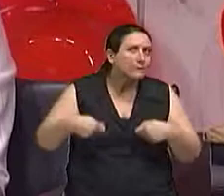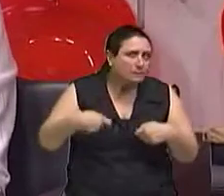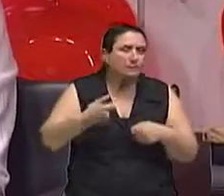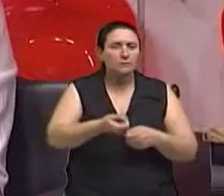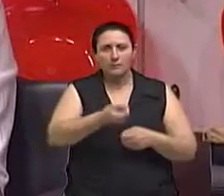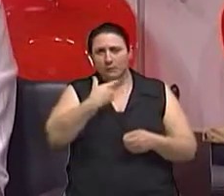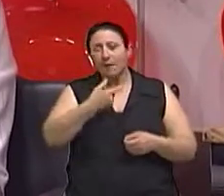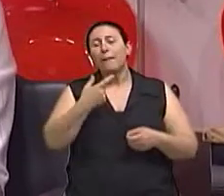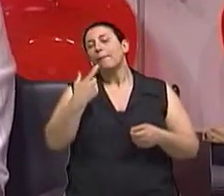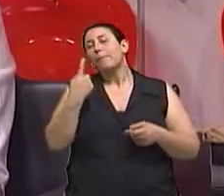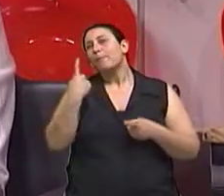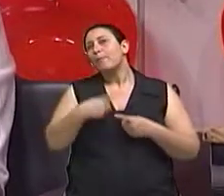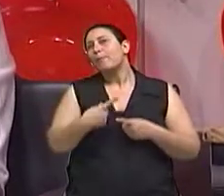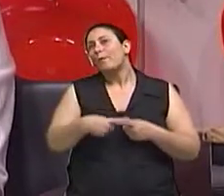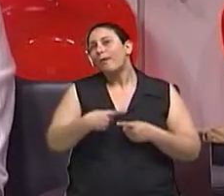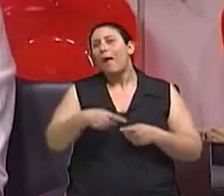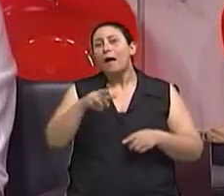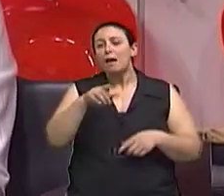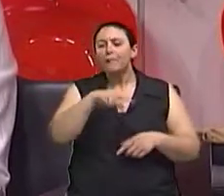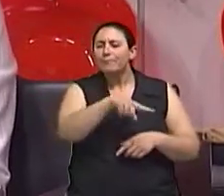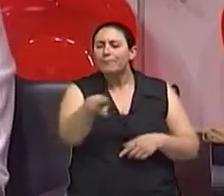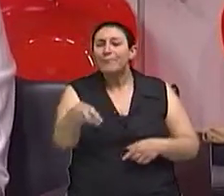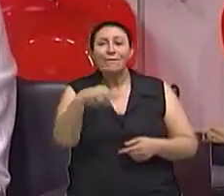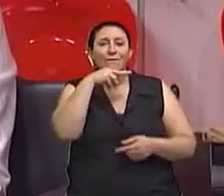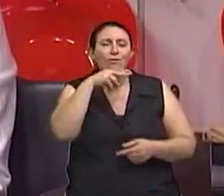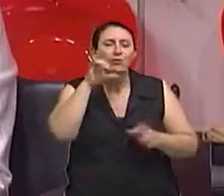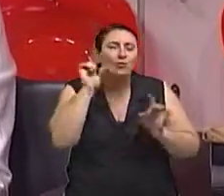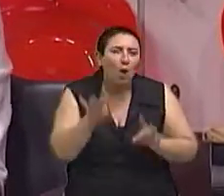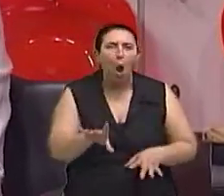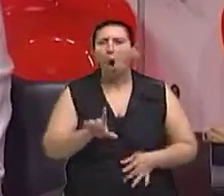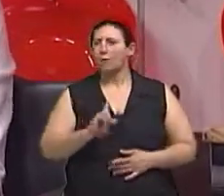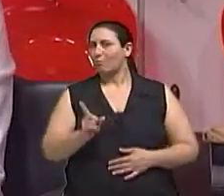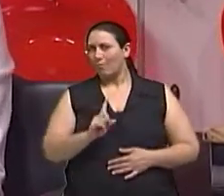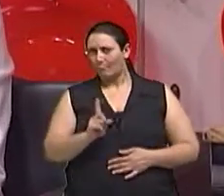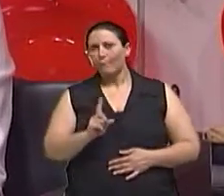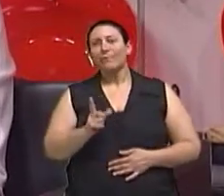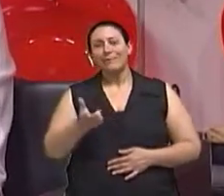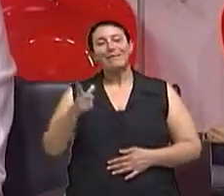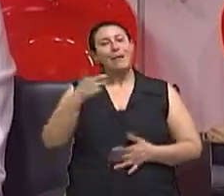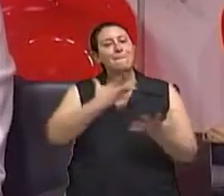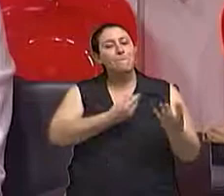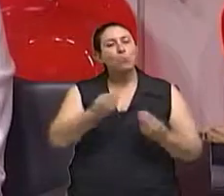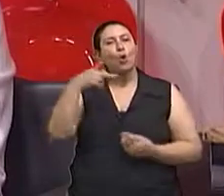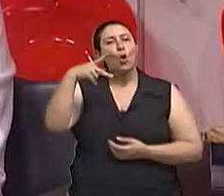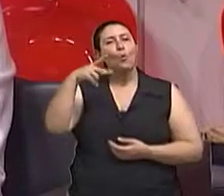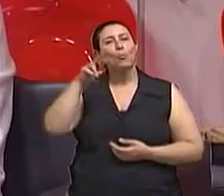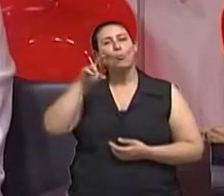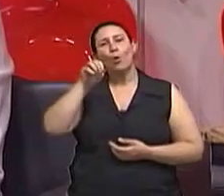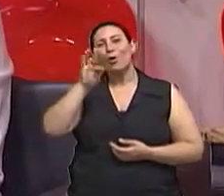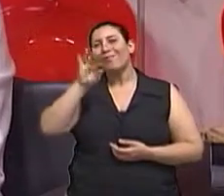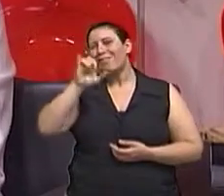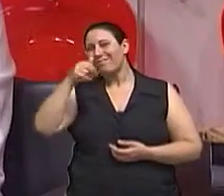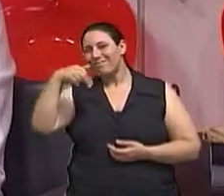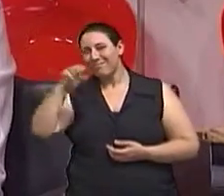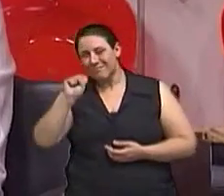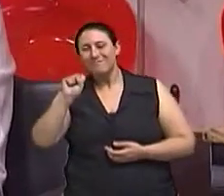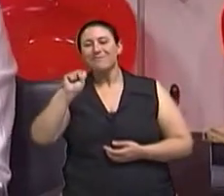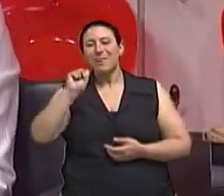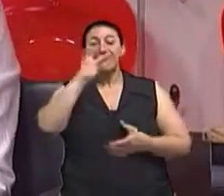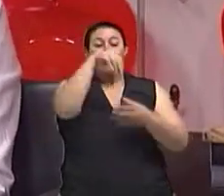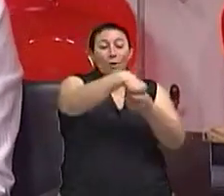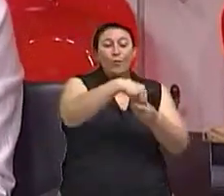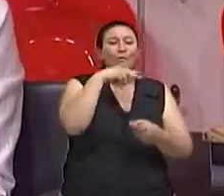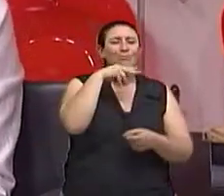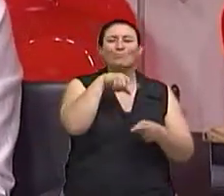dia. E é claro que a origem vegetal, às vezes, não dá conta, as proteínas de origem vegetal não dão conta. Ah, perfeito.